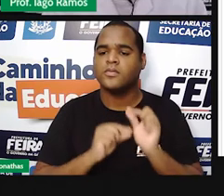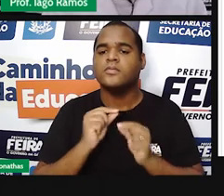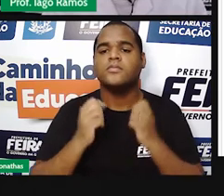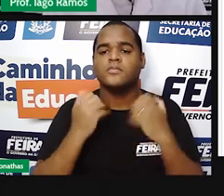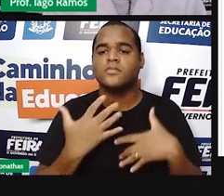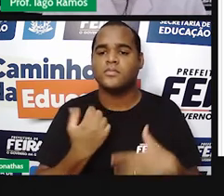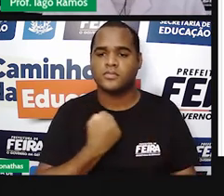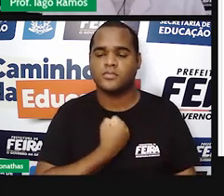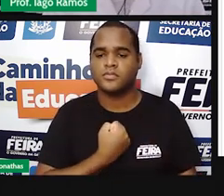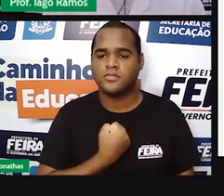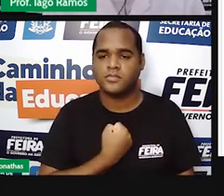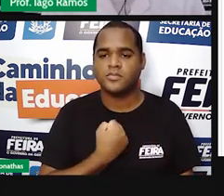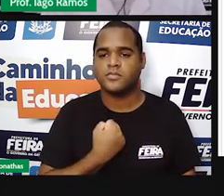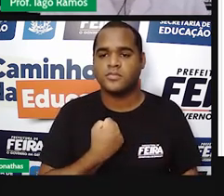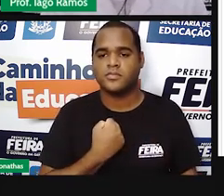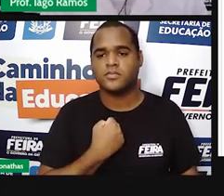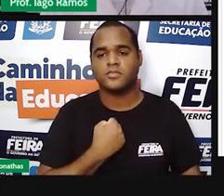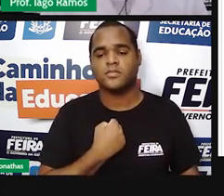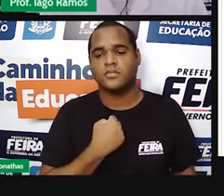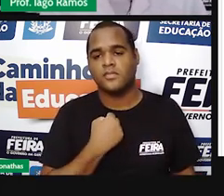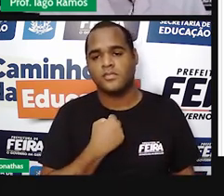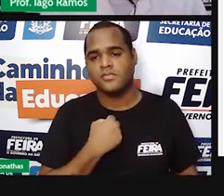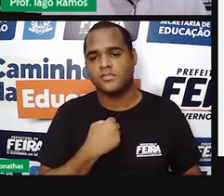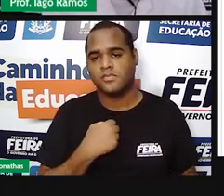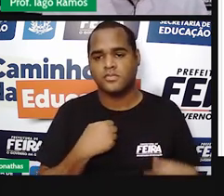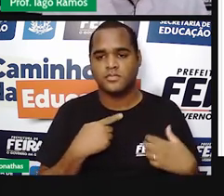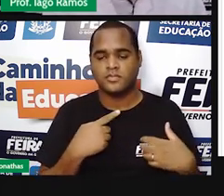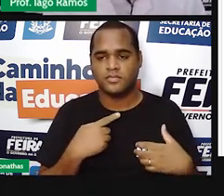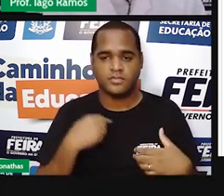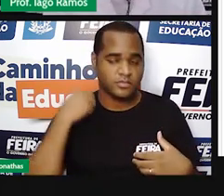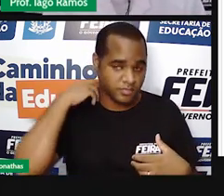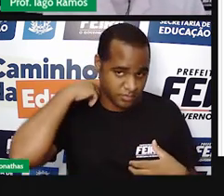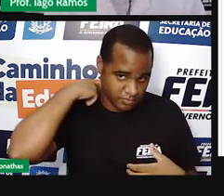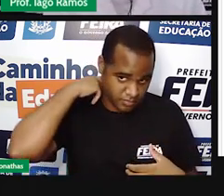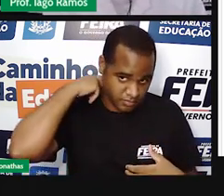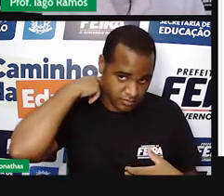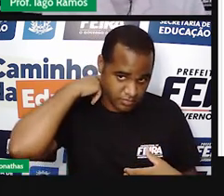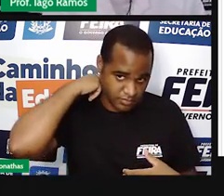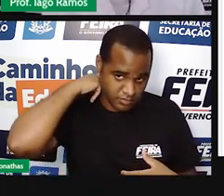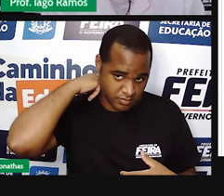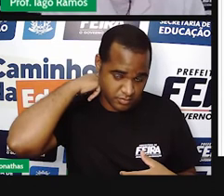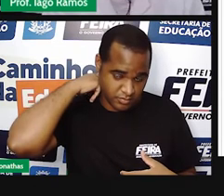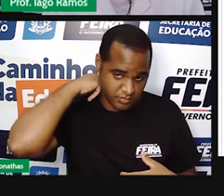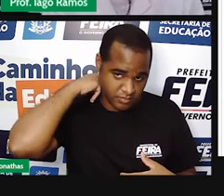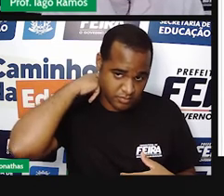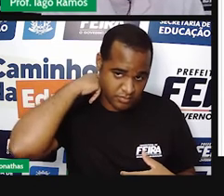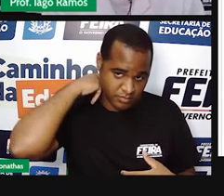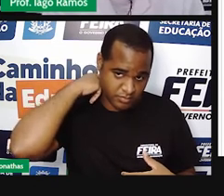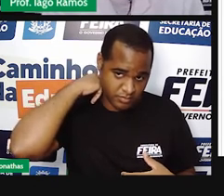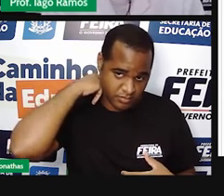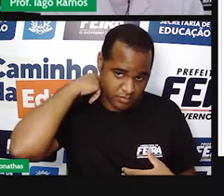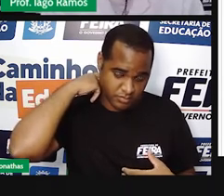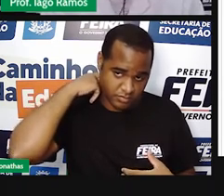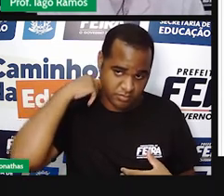Números... Vou colocar em letras maiúsculas. Números